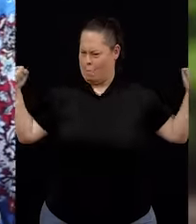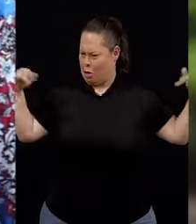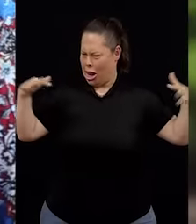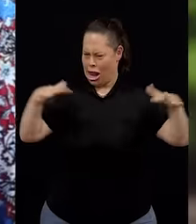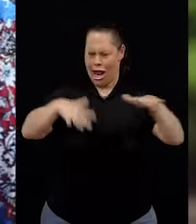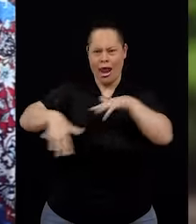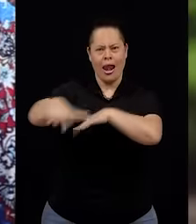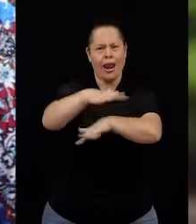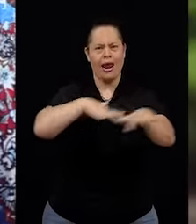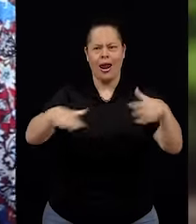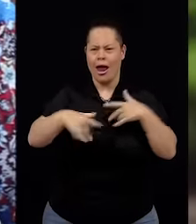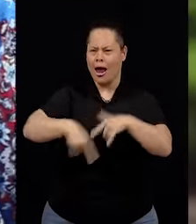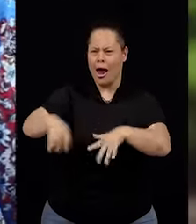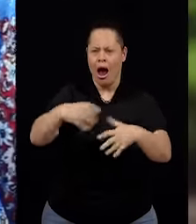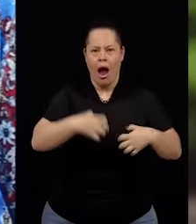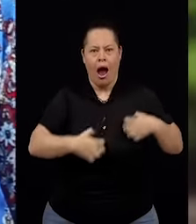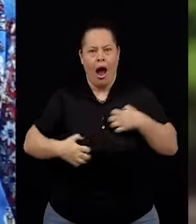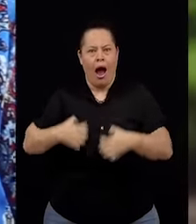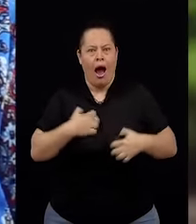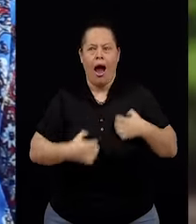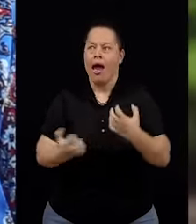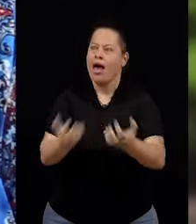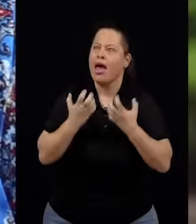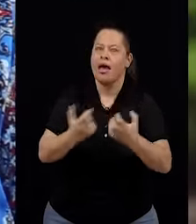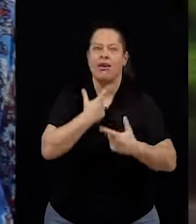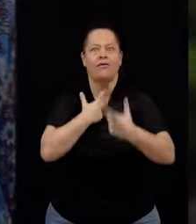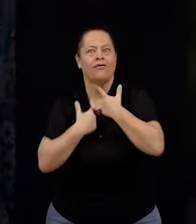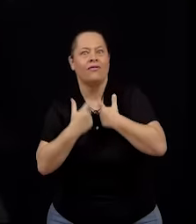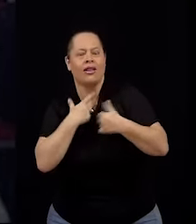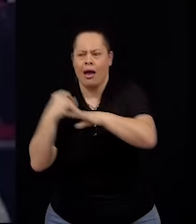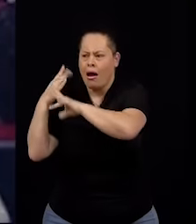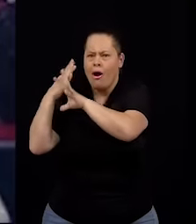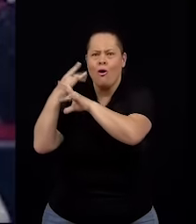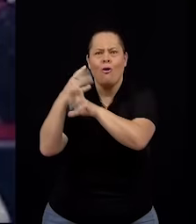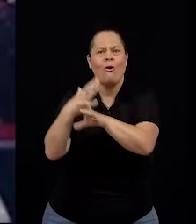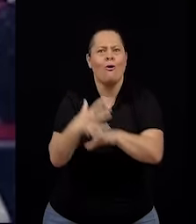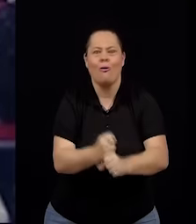anseio que a gente já vinha tendo ao longo dos anos.